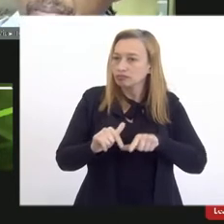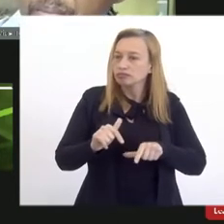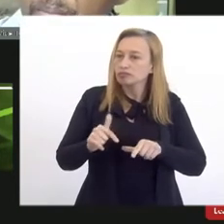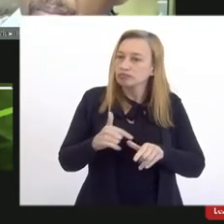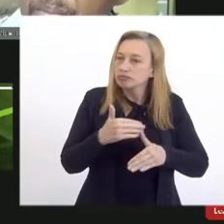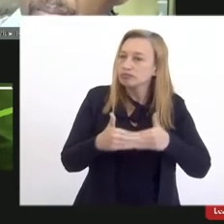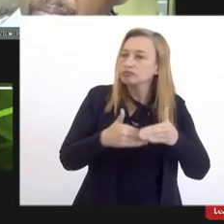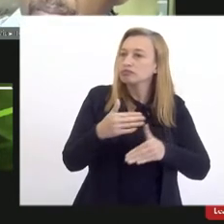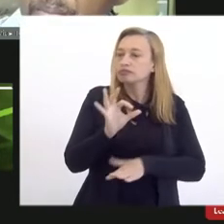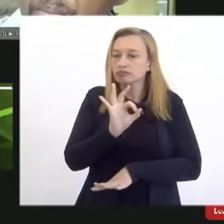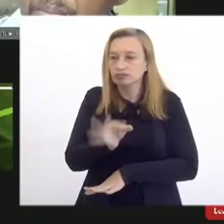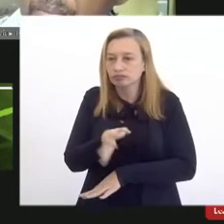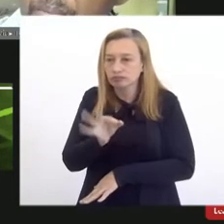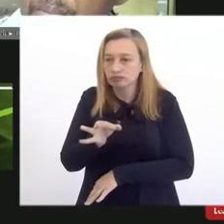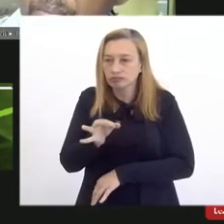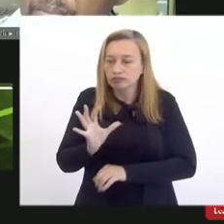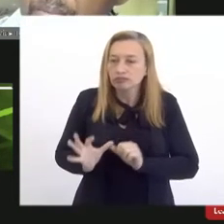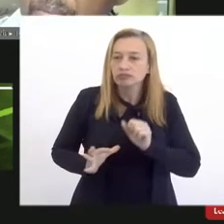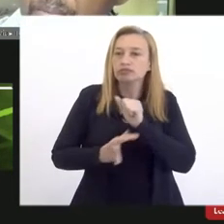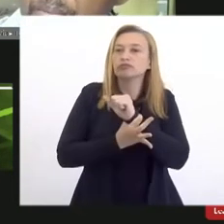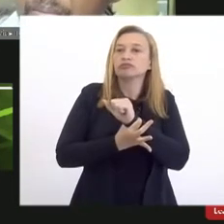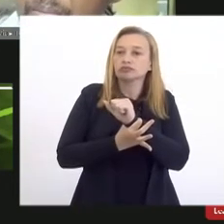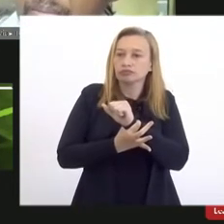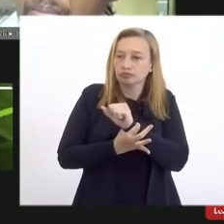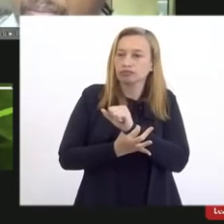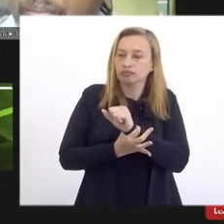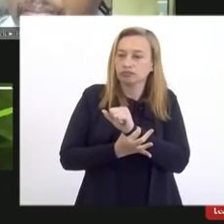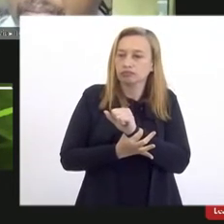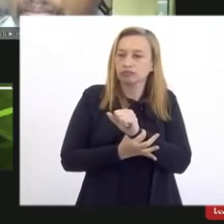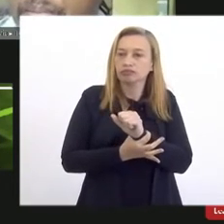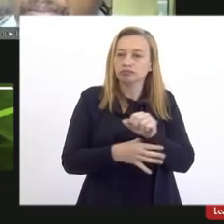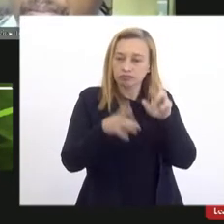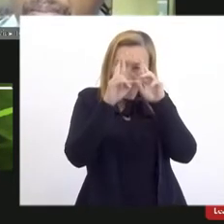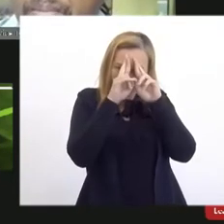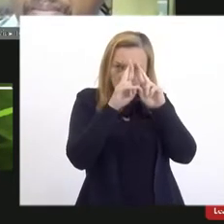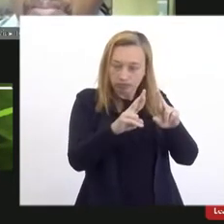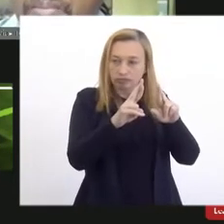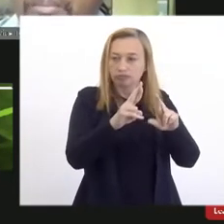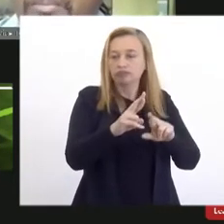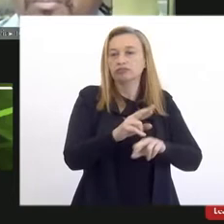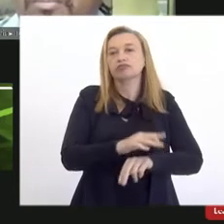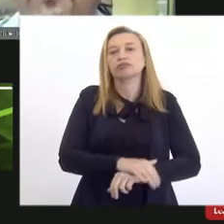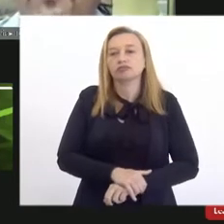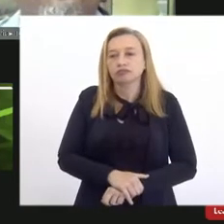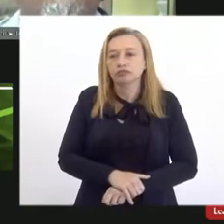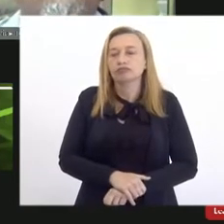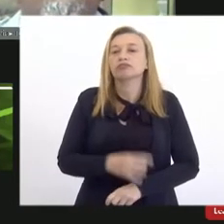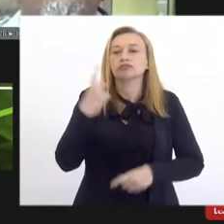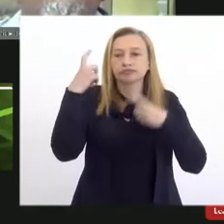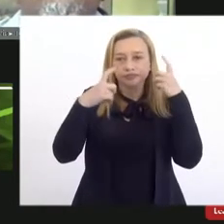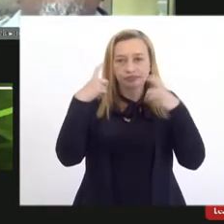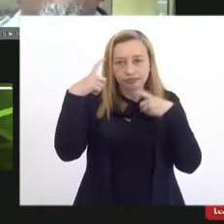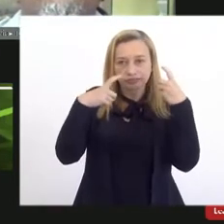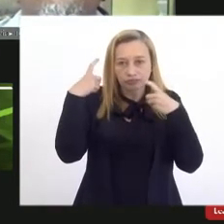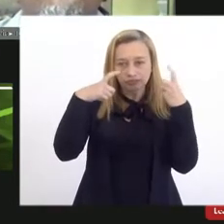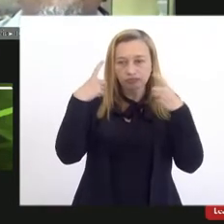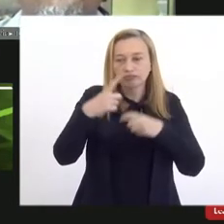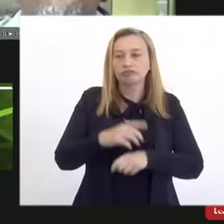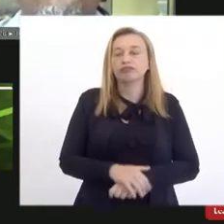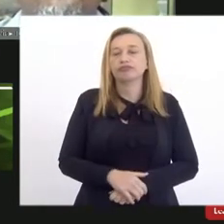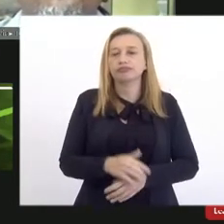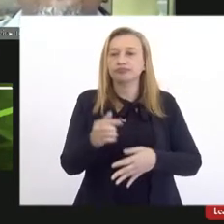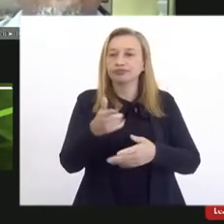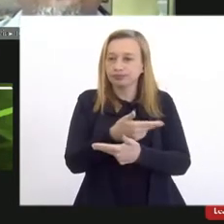processo garanta, ao máximo possível, respostas sérias e consistentes a essa preocupação, essas